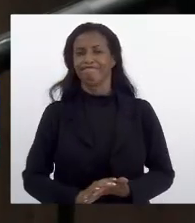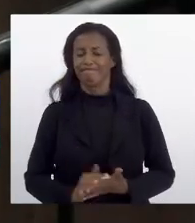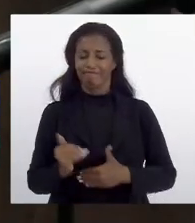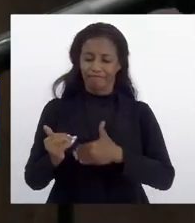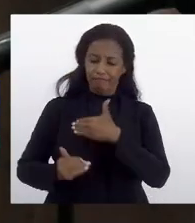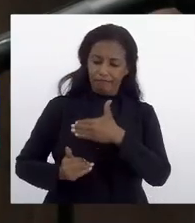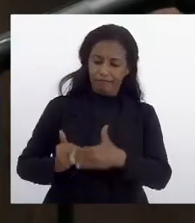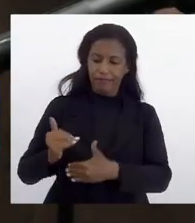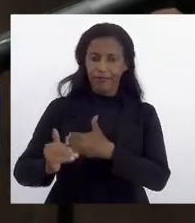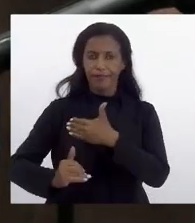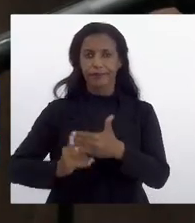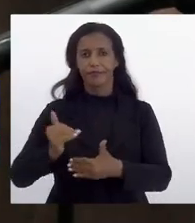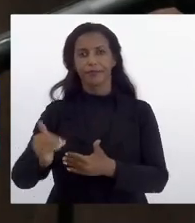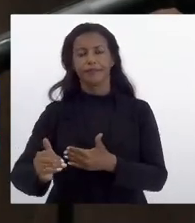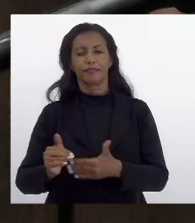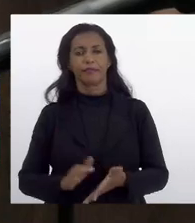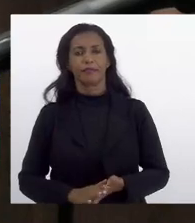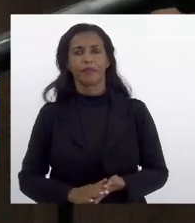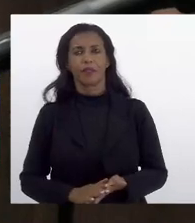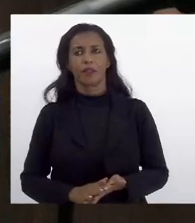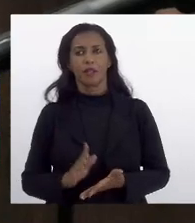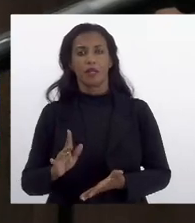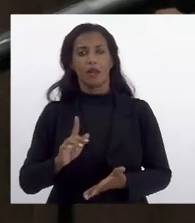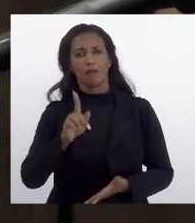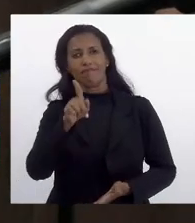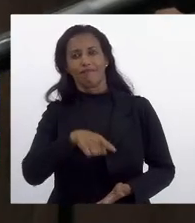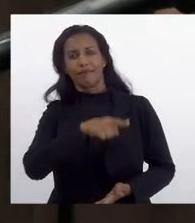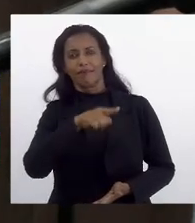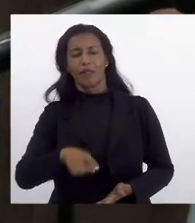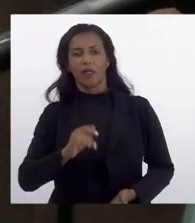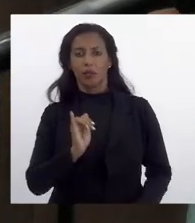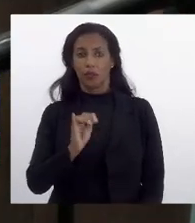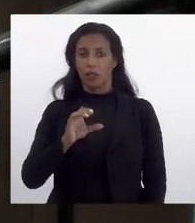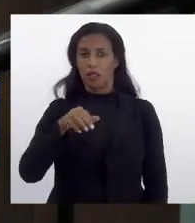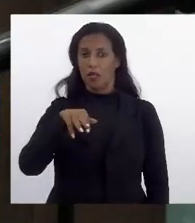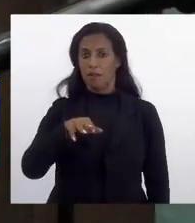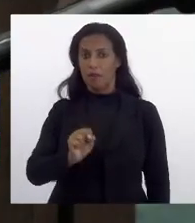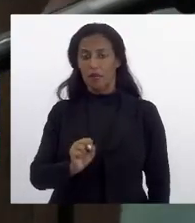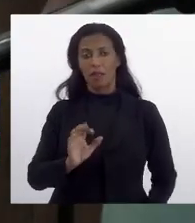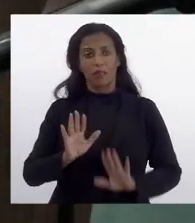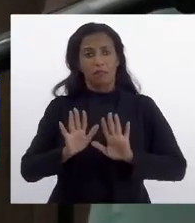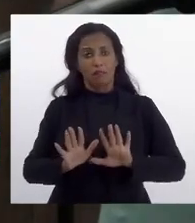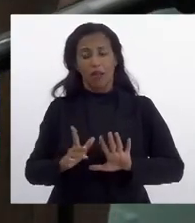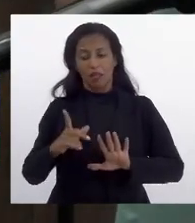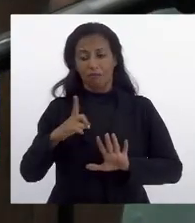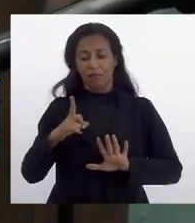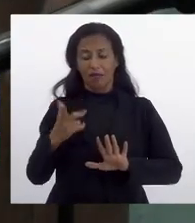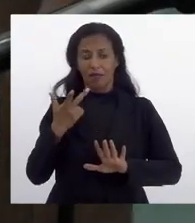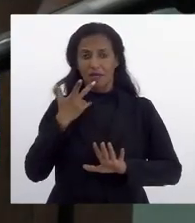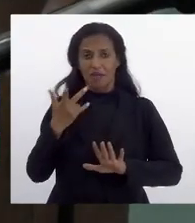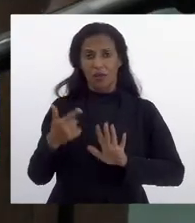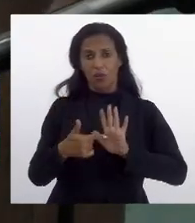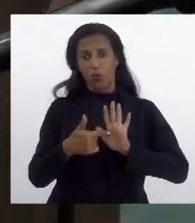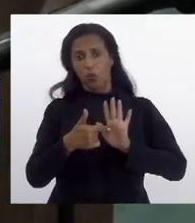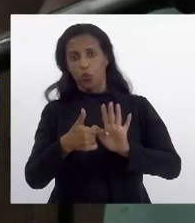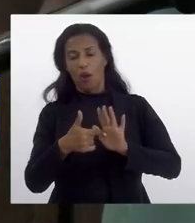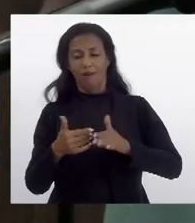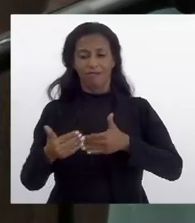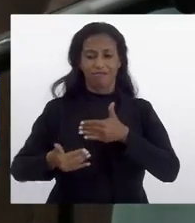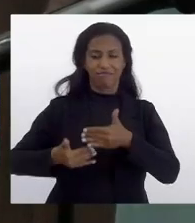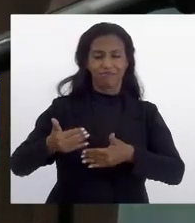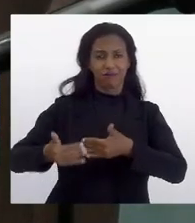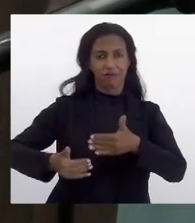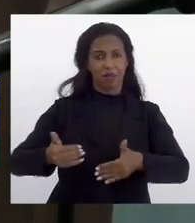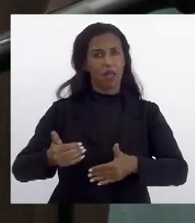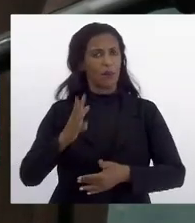avançar na questão de dar isenção de ICMS. Mas aqui está sendo costurado um processo muito